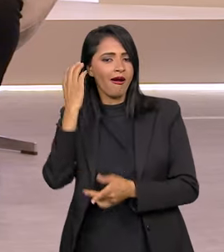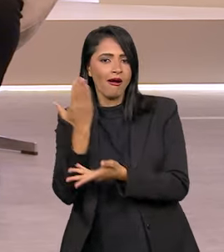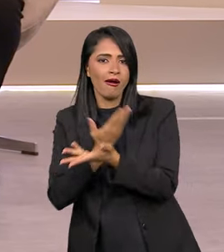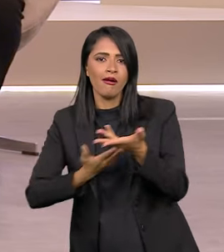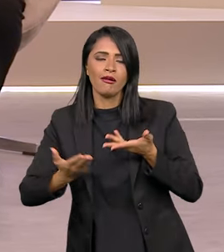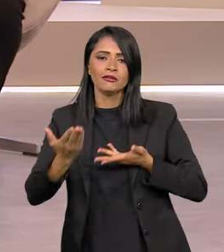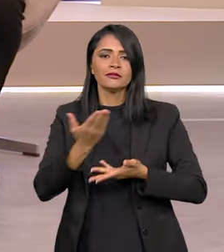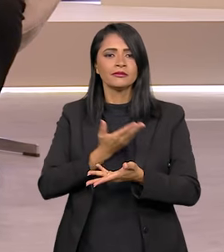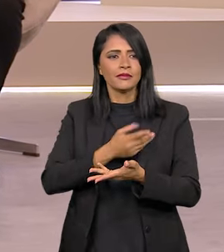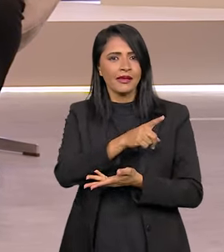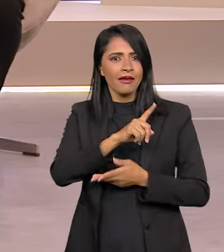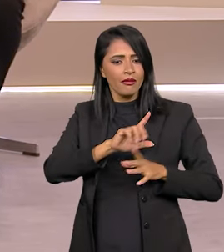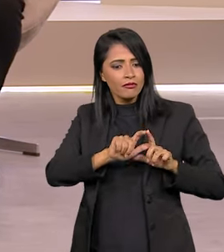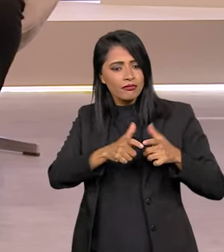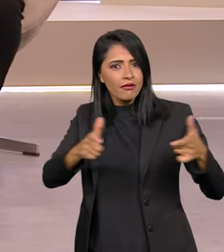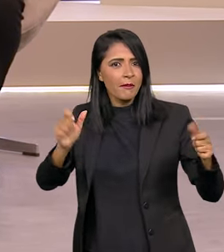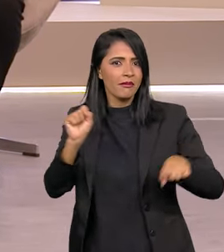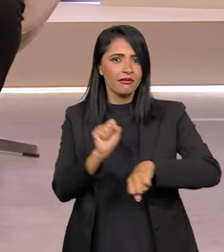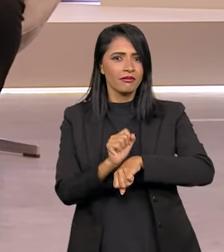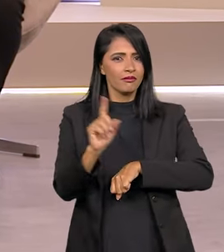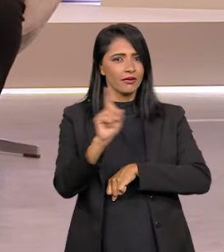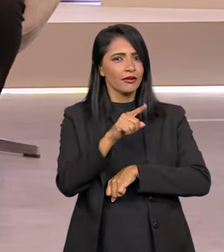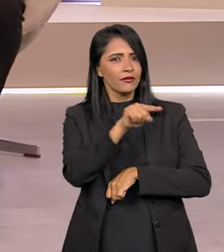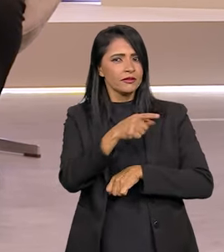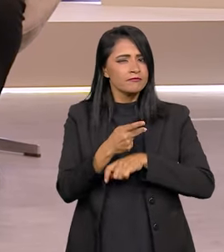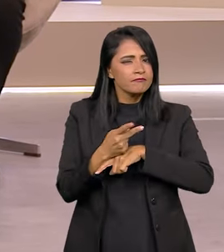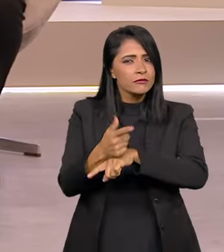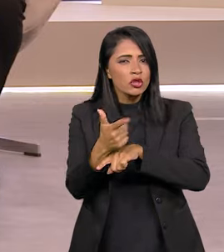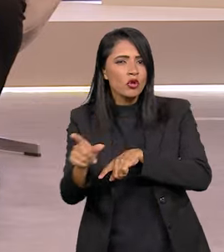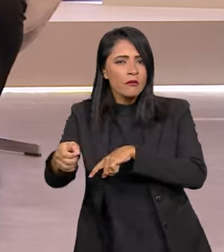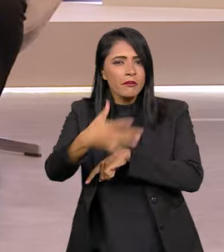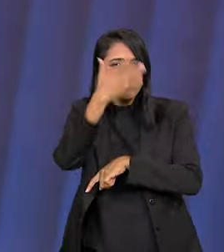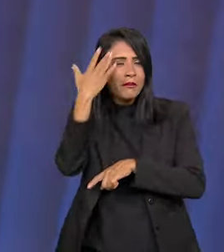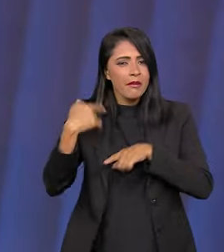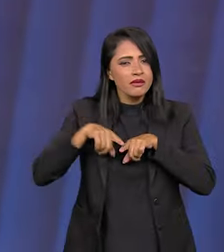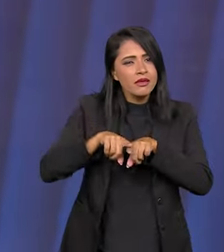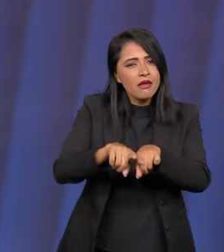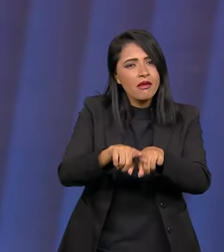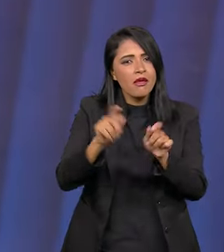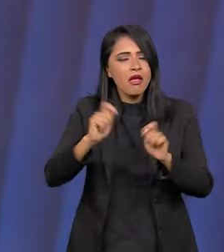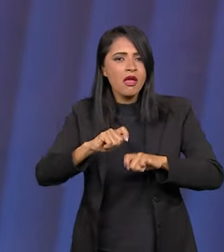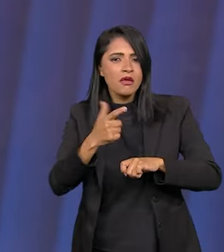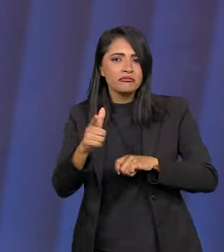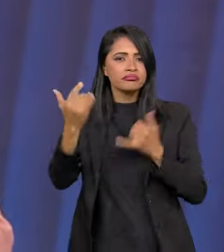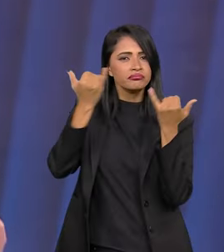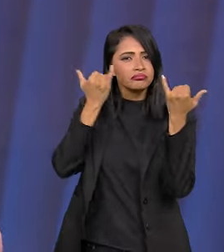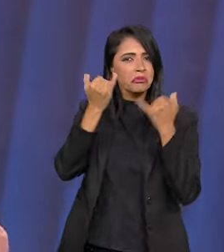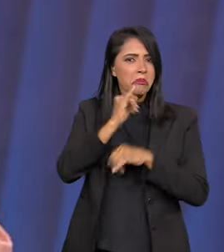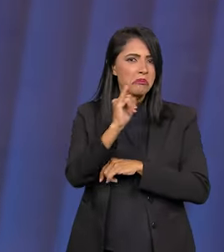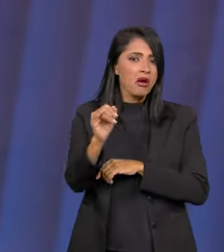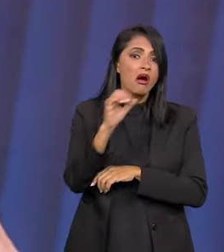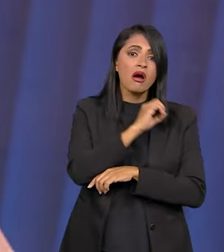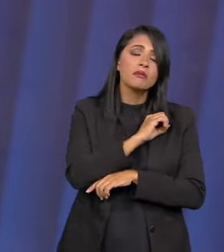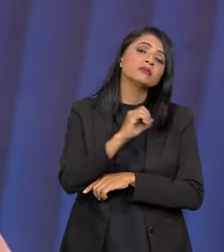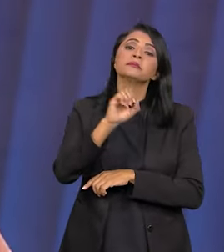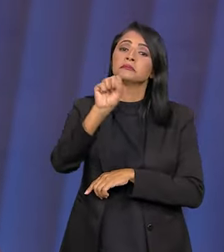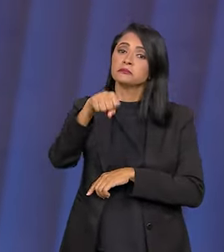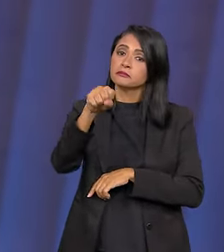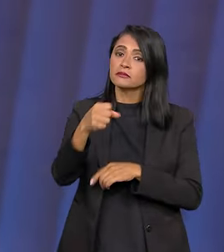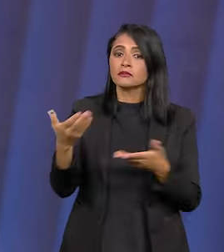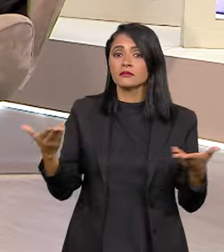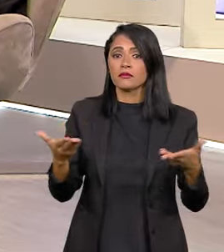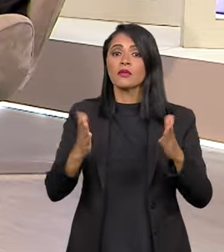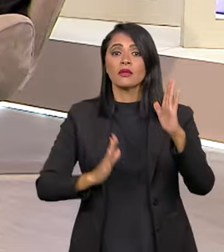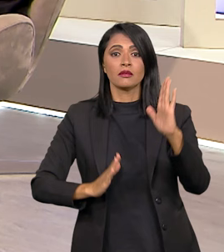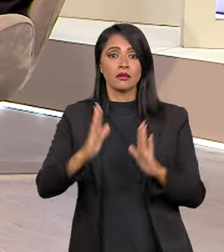quanto no rádio essa relação. E essa expansão não deve parar por aí. Vocês estão em busca de novos parceiros? Deve vir mais anúncio por aí